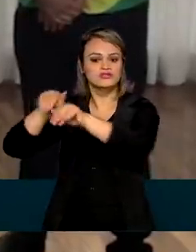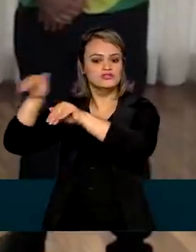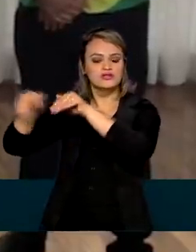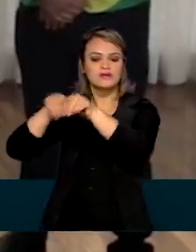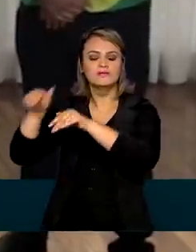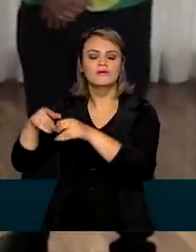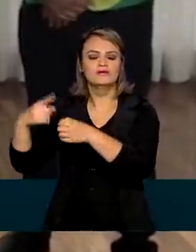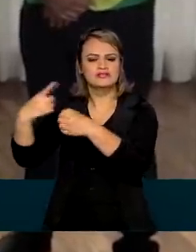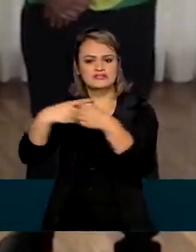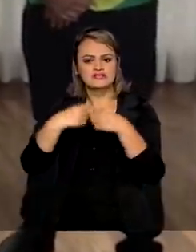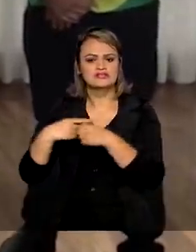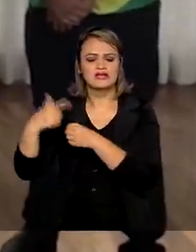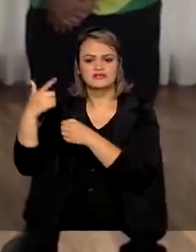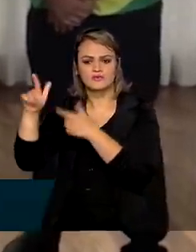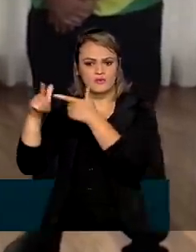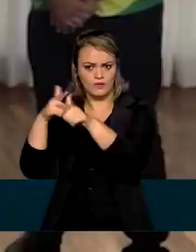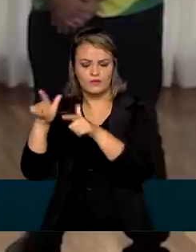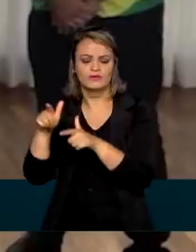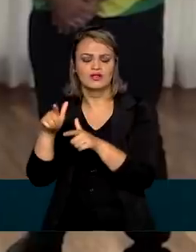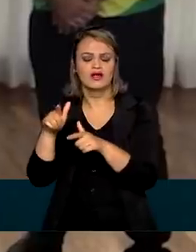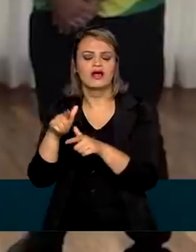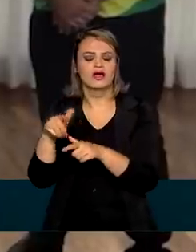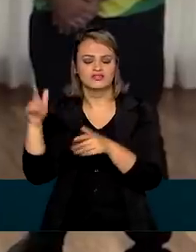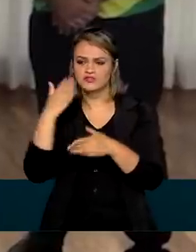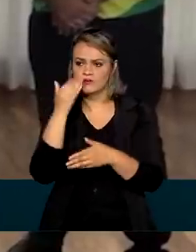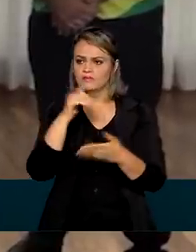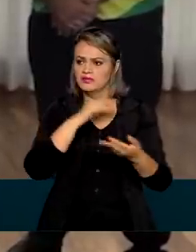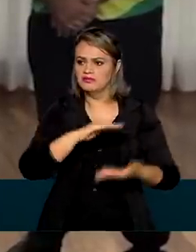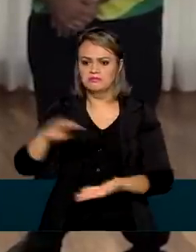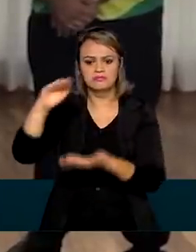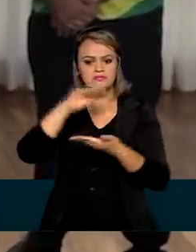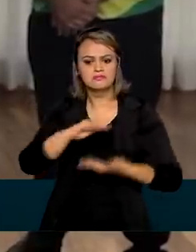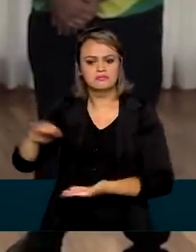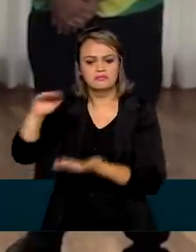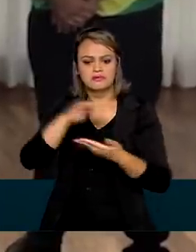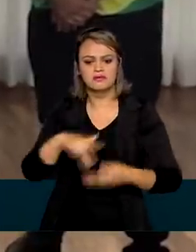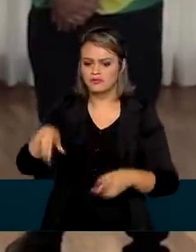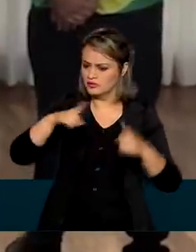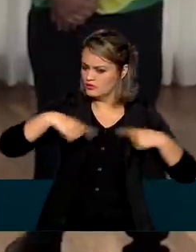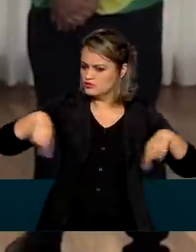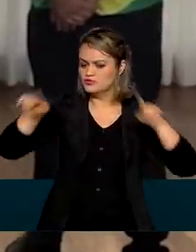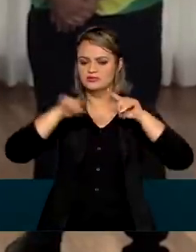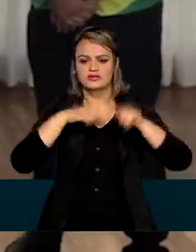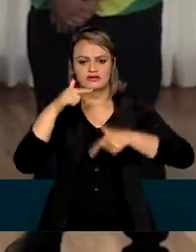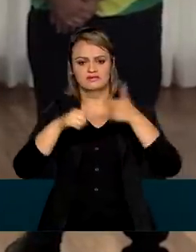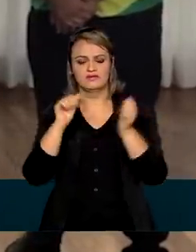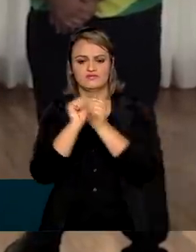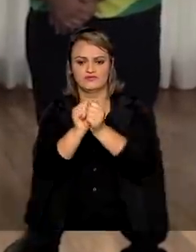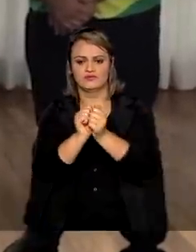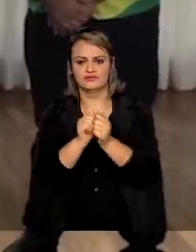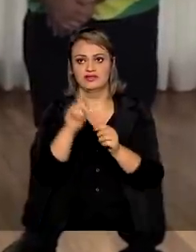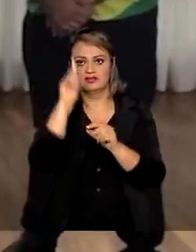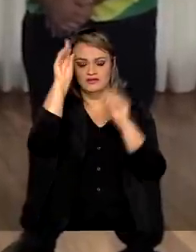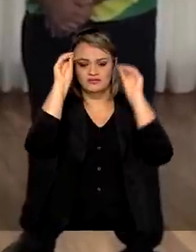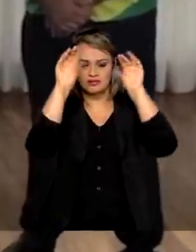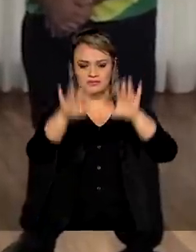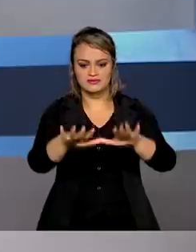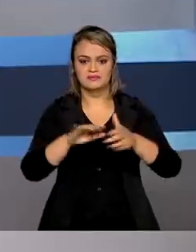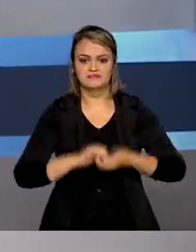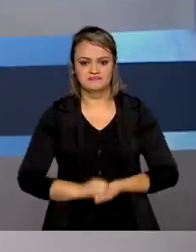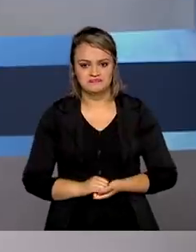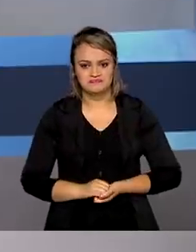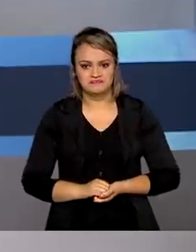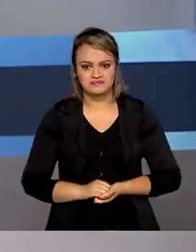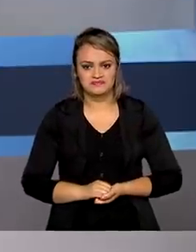Aparecida do Norte. Entregamos vários cestos de alimentos lá, através da mobilização de todos vocês. Que Deus abençoe nosso Brasil.